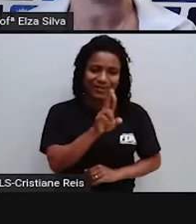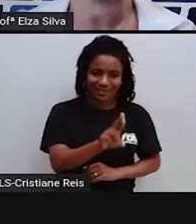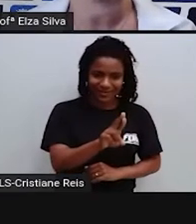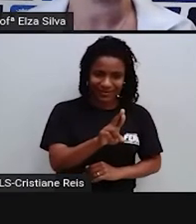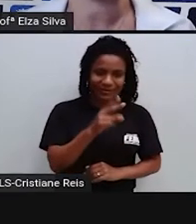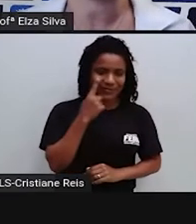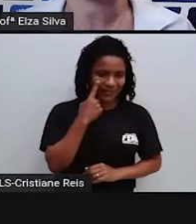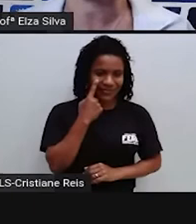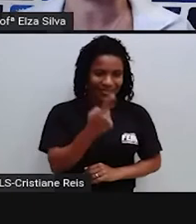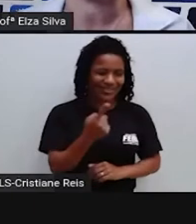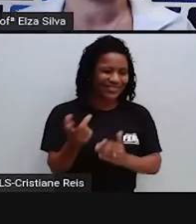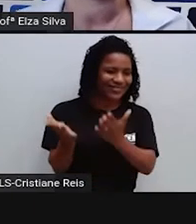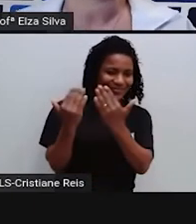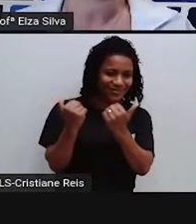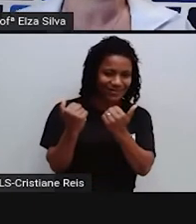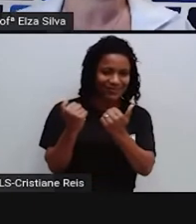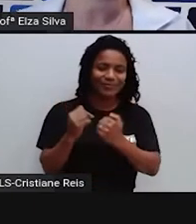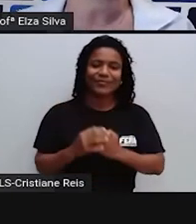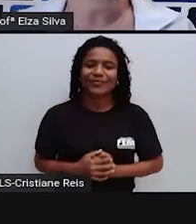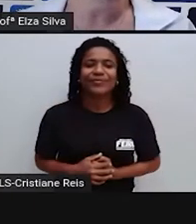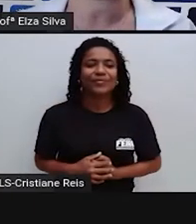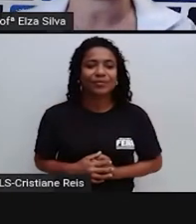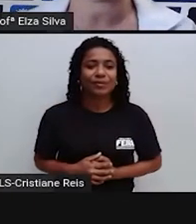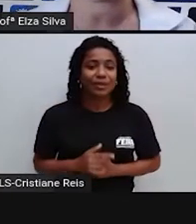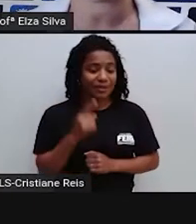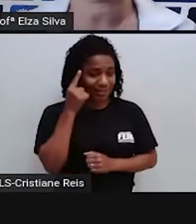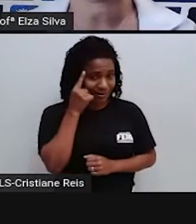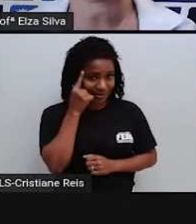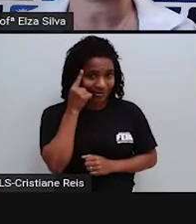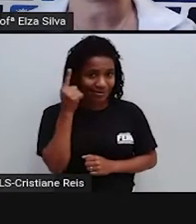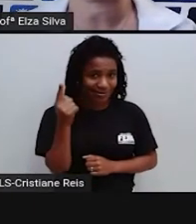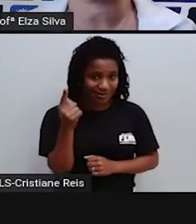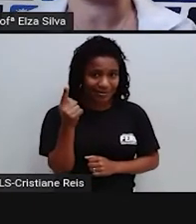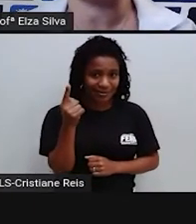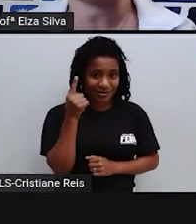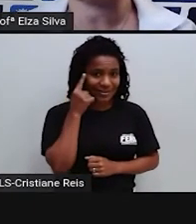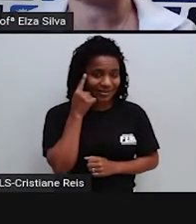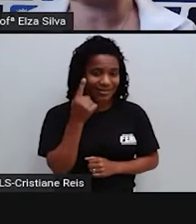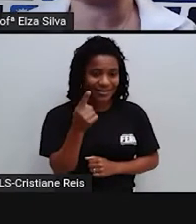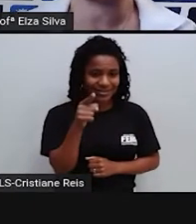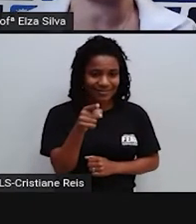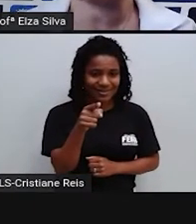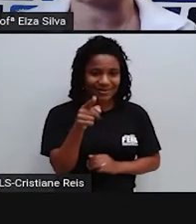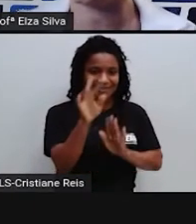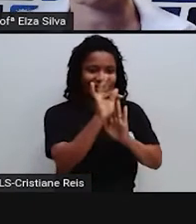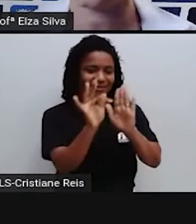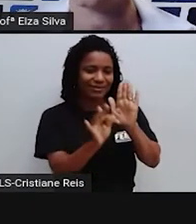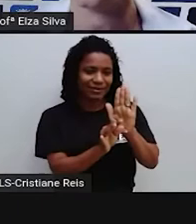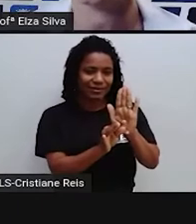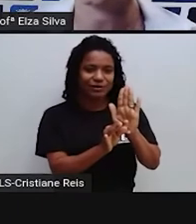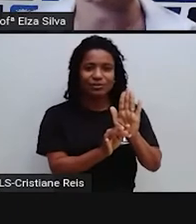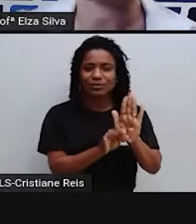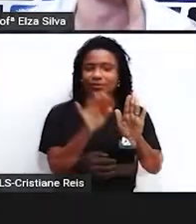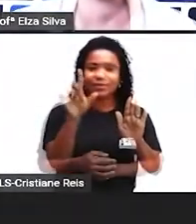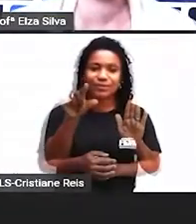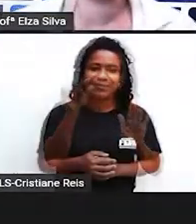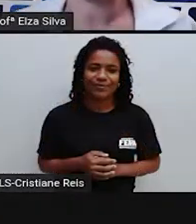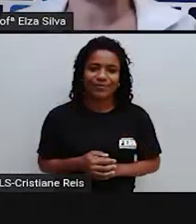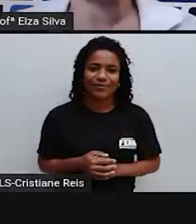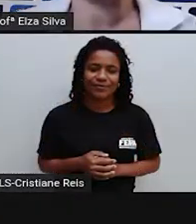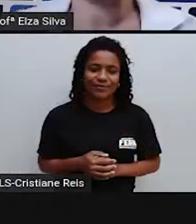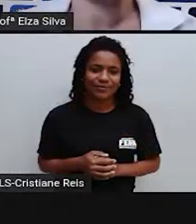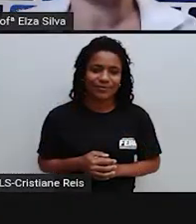Let's go Lembrando Que eu destaquei Aqui Olha nesse Texto Eu gostaria De chamar A atenção De vocês